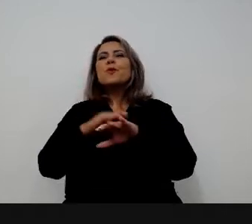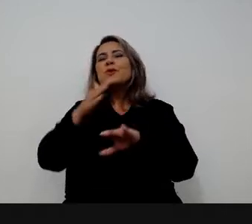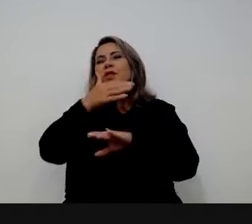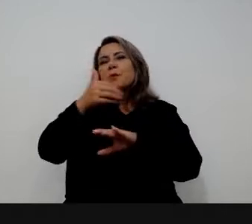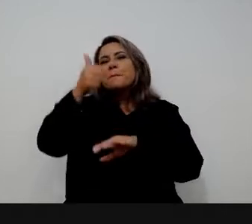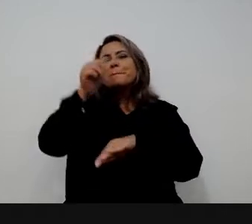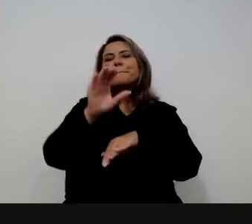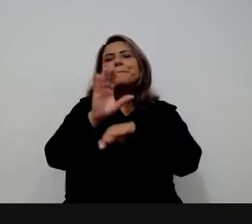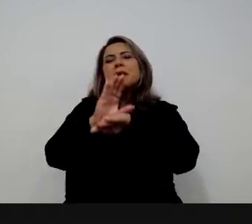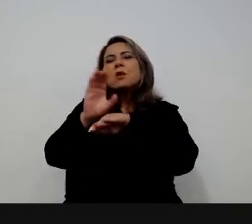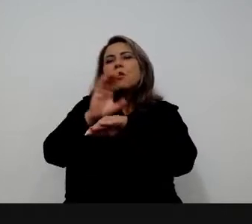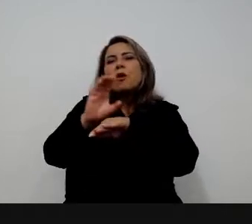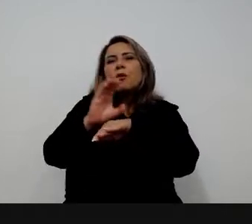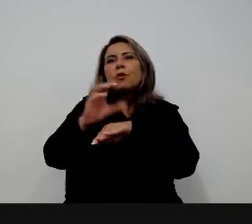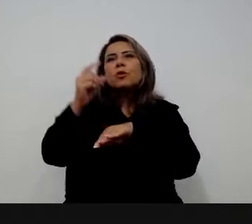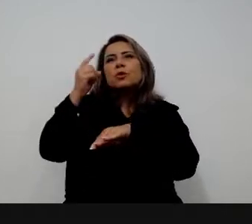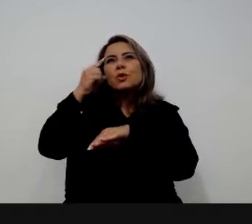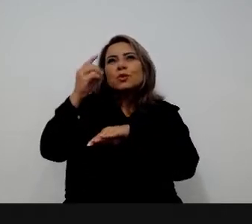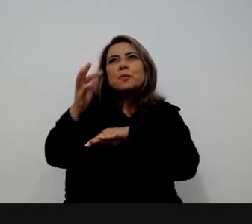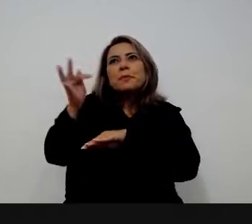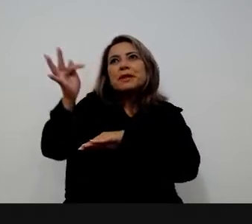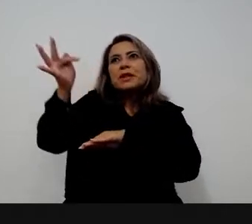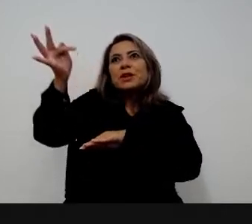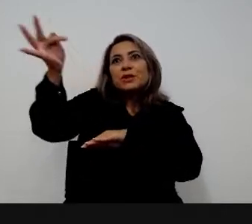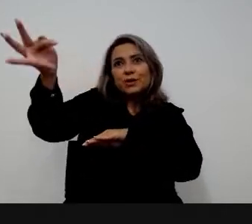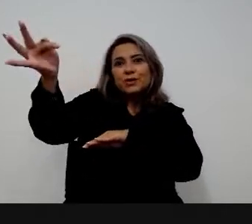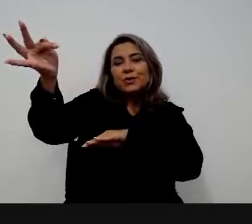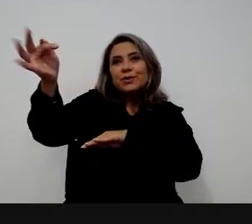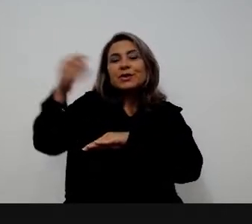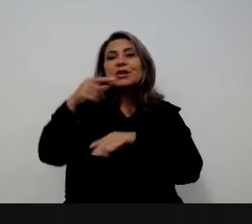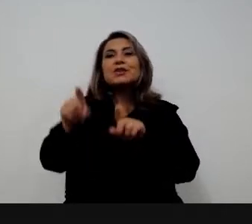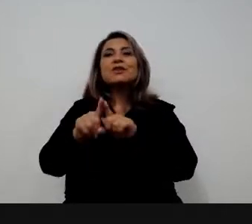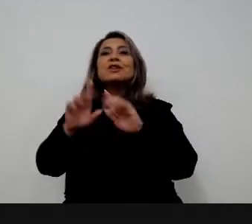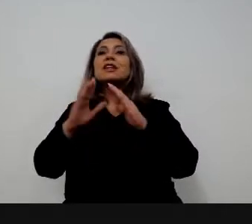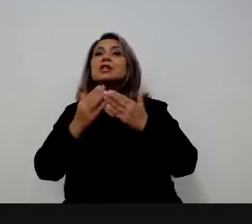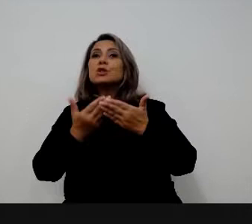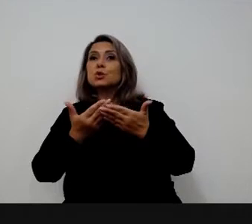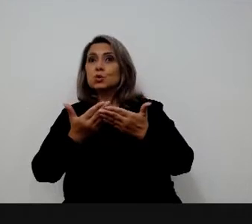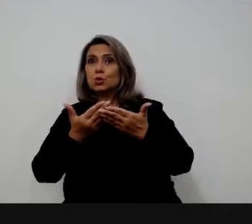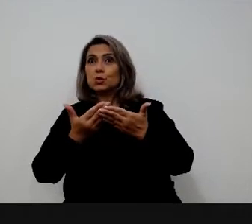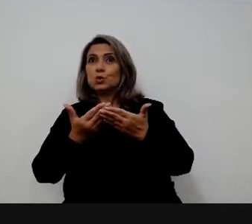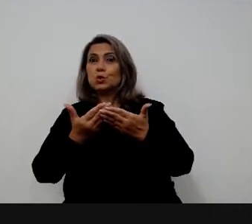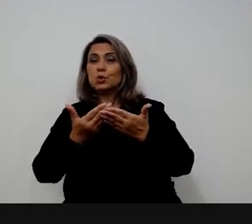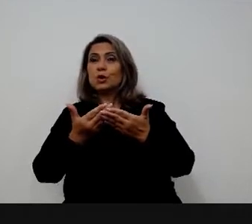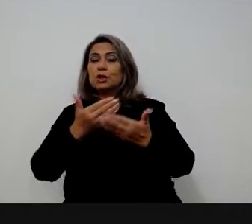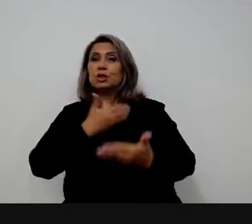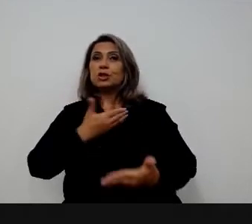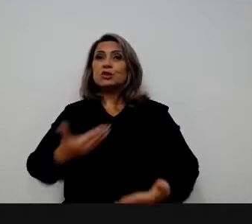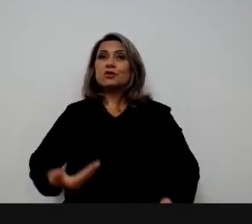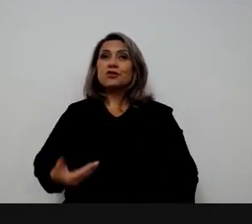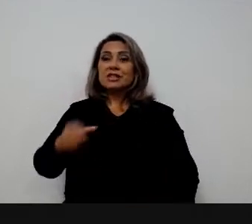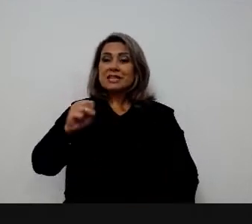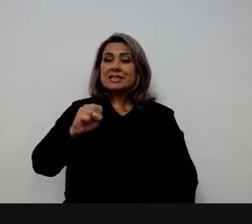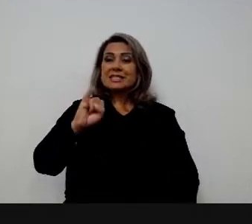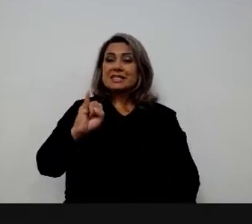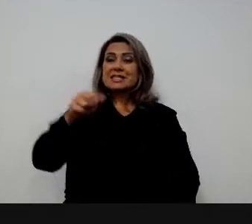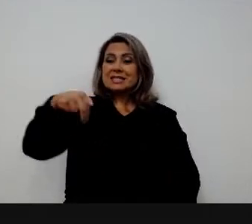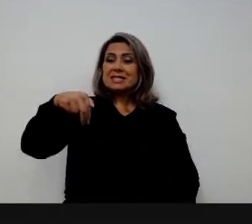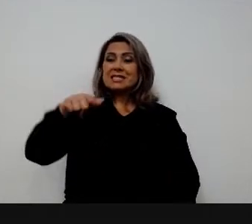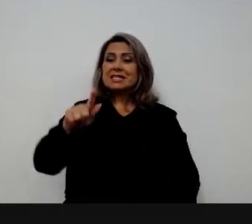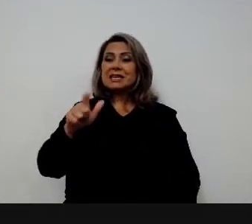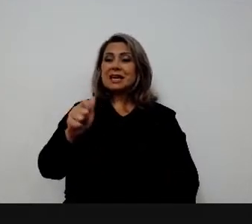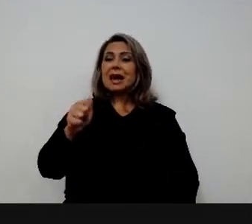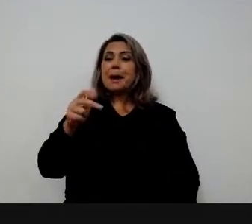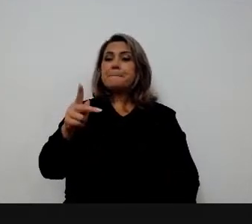melhor curso em pensamento futuro, que é feito pela Liconiu, a escola de governo de Singapura para o Brasil em